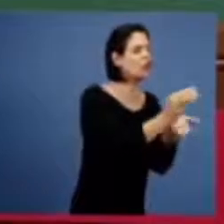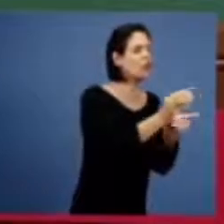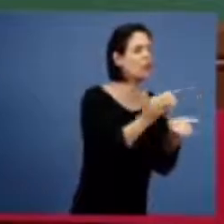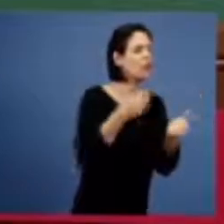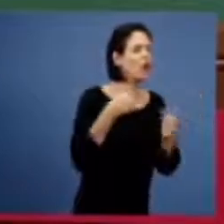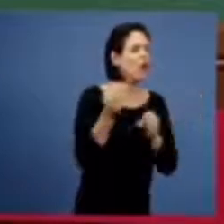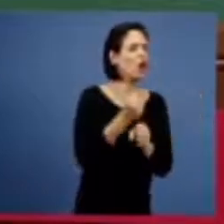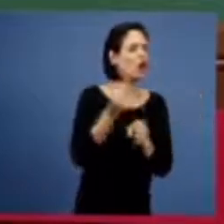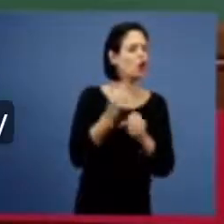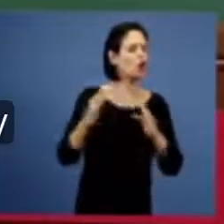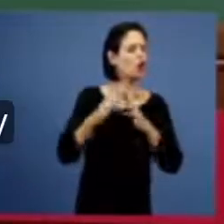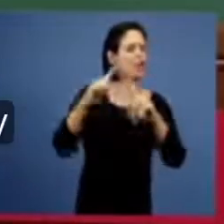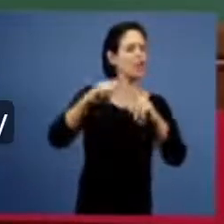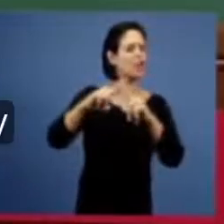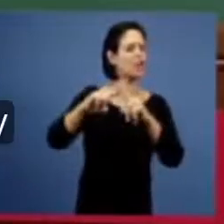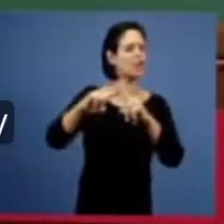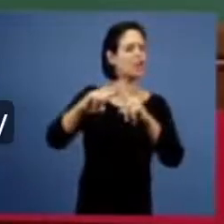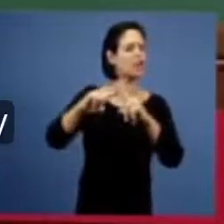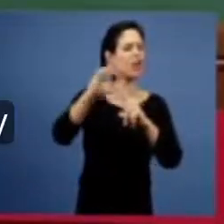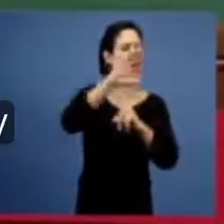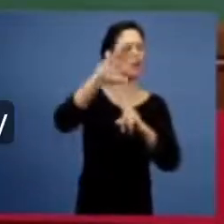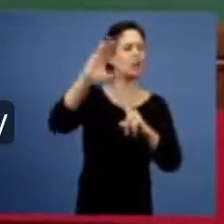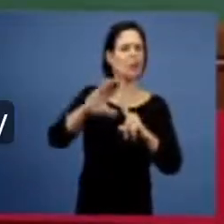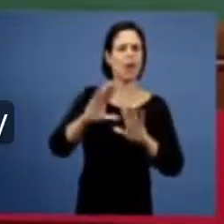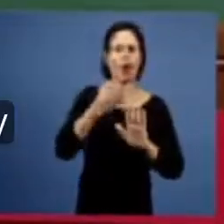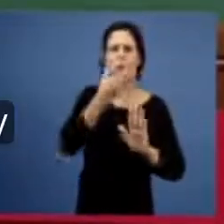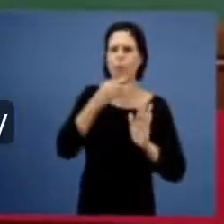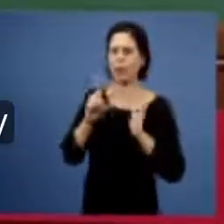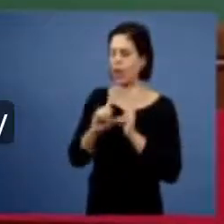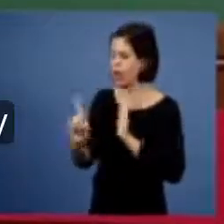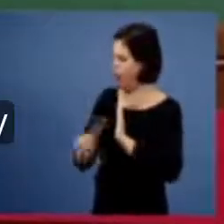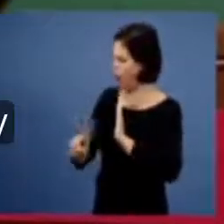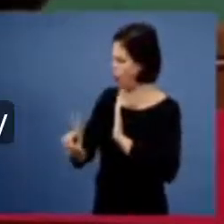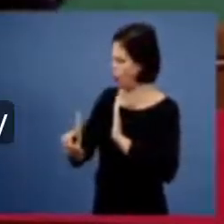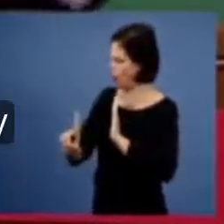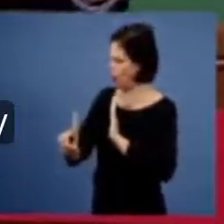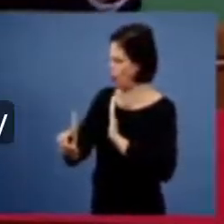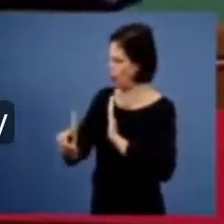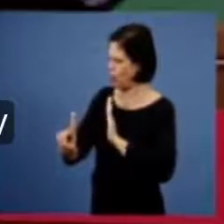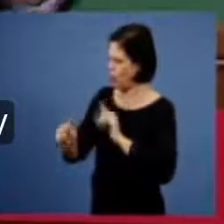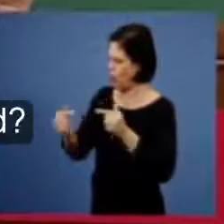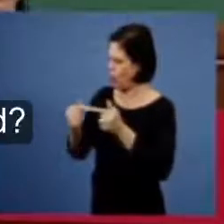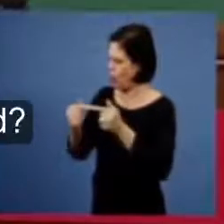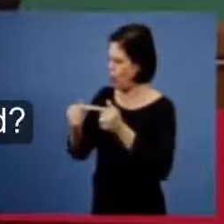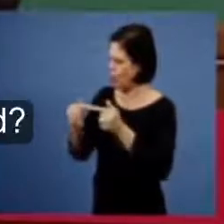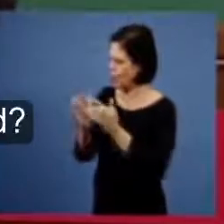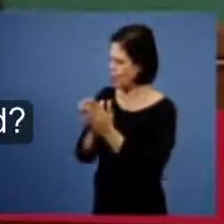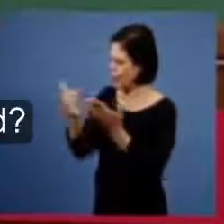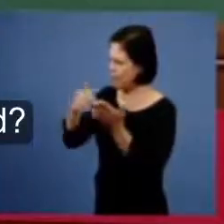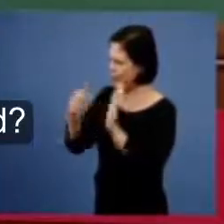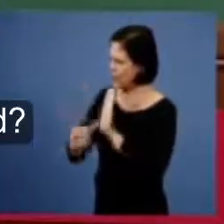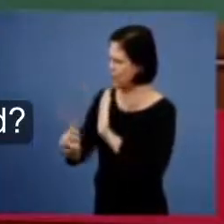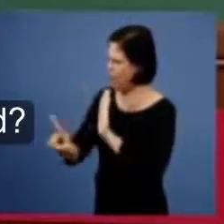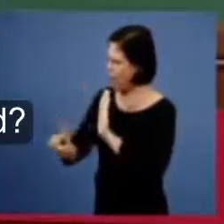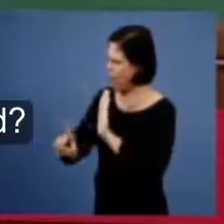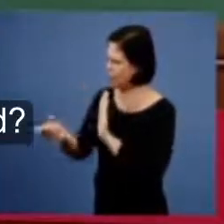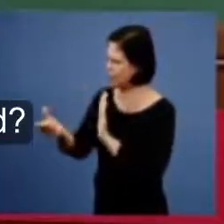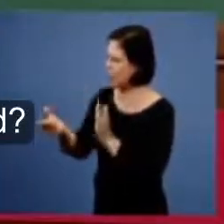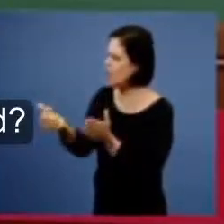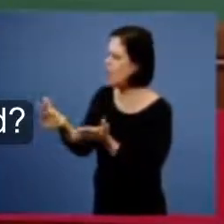Lutero peraí isso não está na bíblia isso não é bíblico você arrecadar dinheiro em função